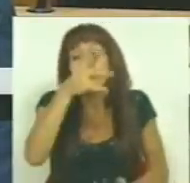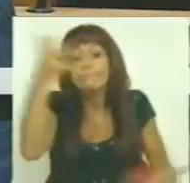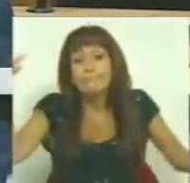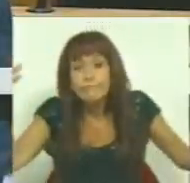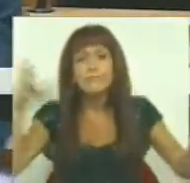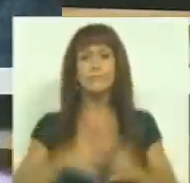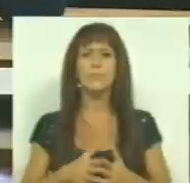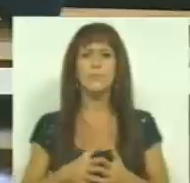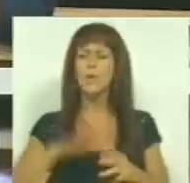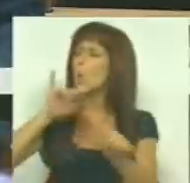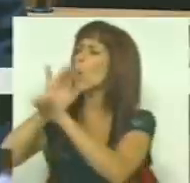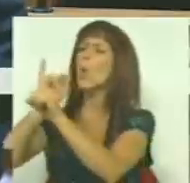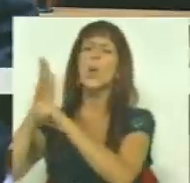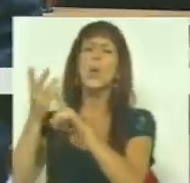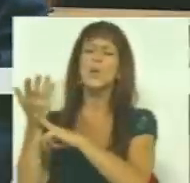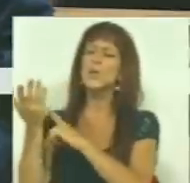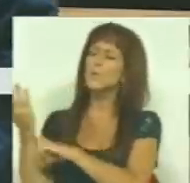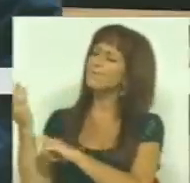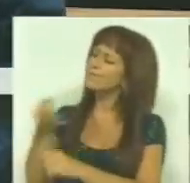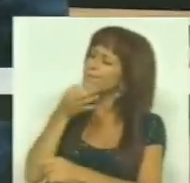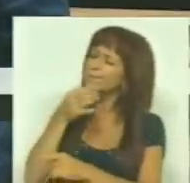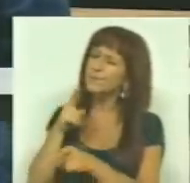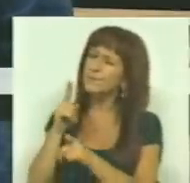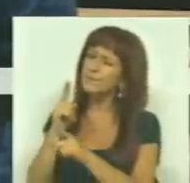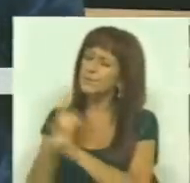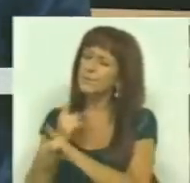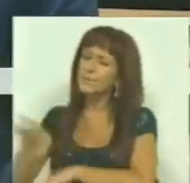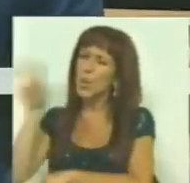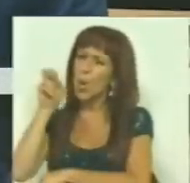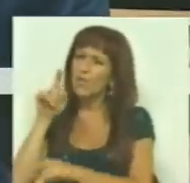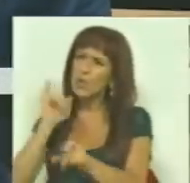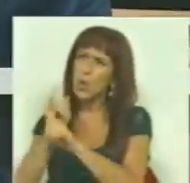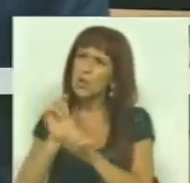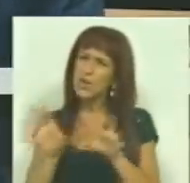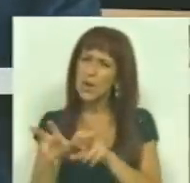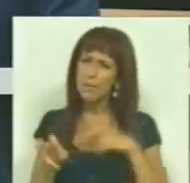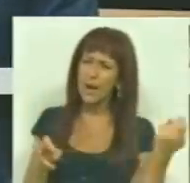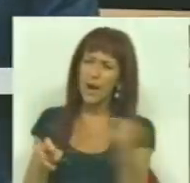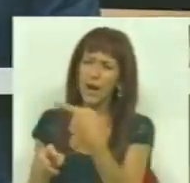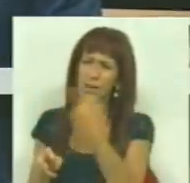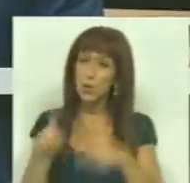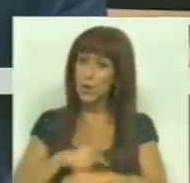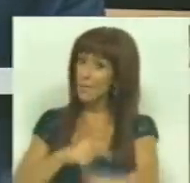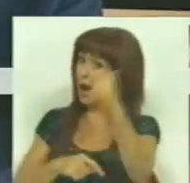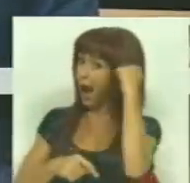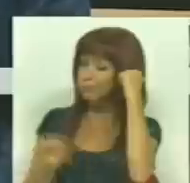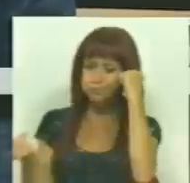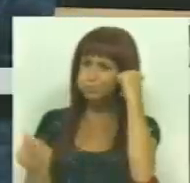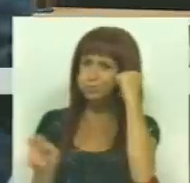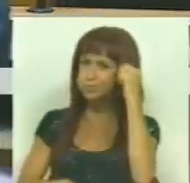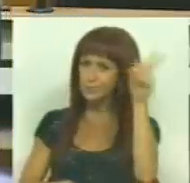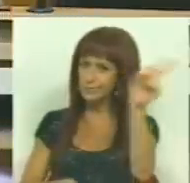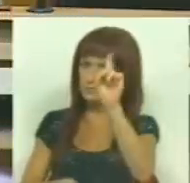Infelizmente, outras referências que poderiam ter sido ouvidas de outras bancadas nessa altura não apareceram.